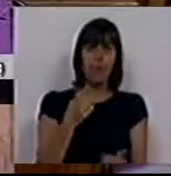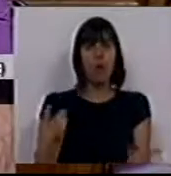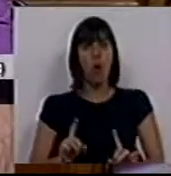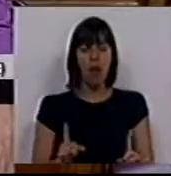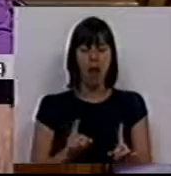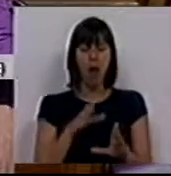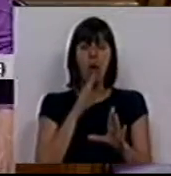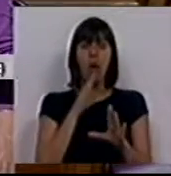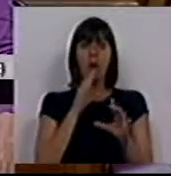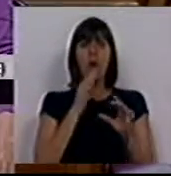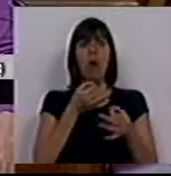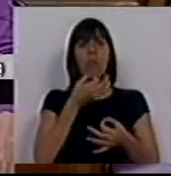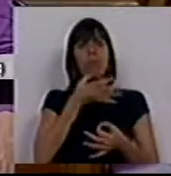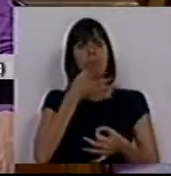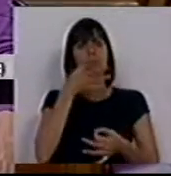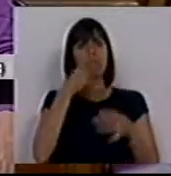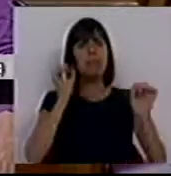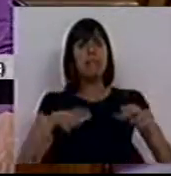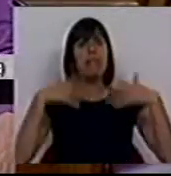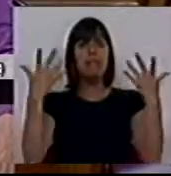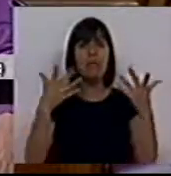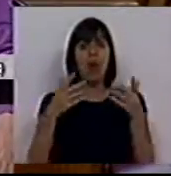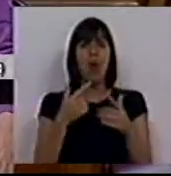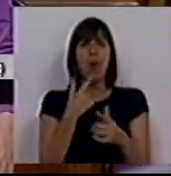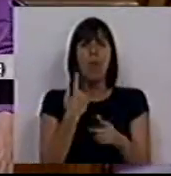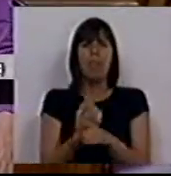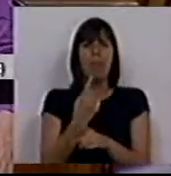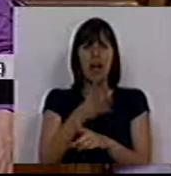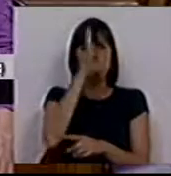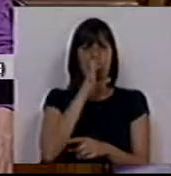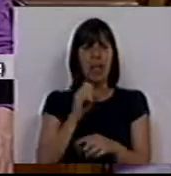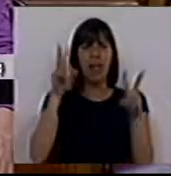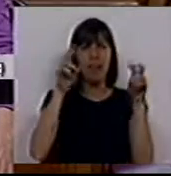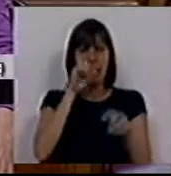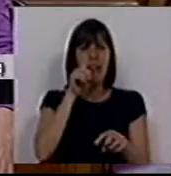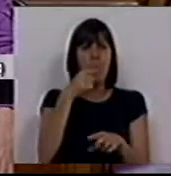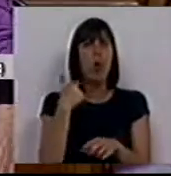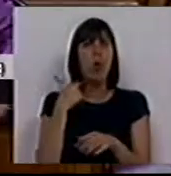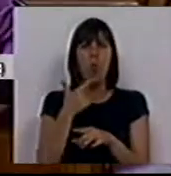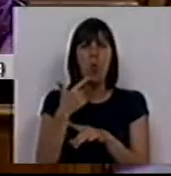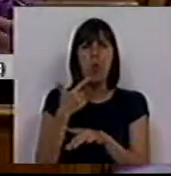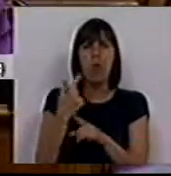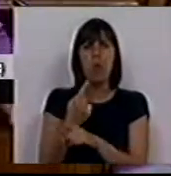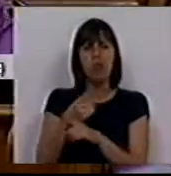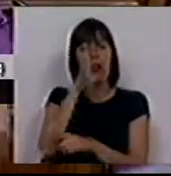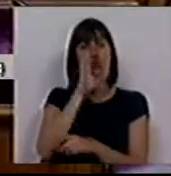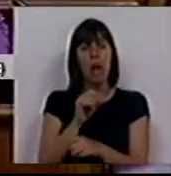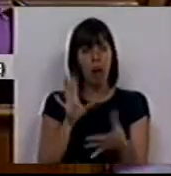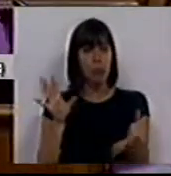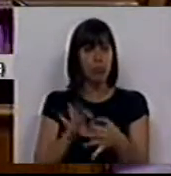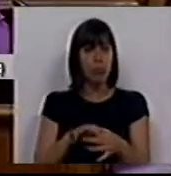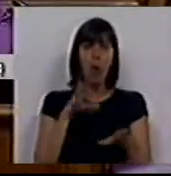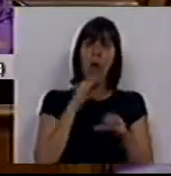que a conversa inicial das gorduras do Estado, não sei se o Sr. Secretaria de Estado ainda se lembra, corresponde de facto